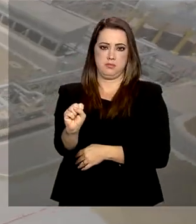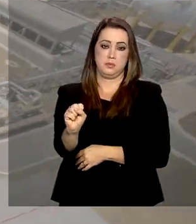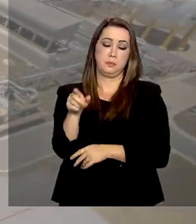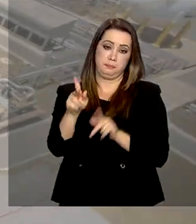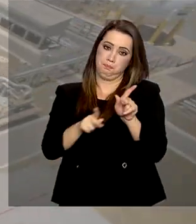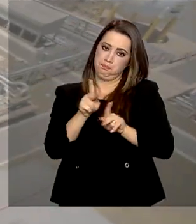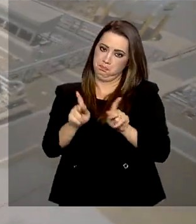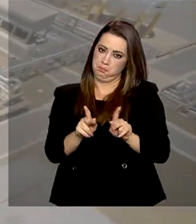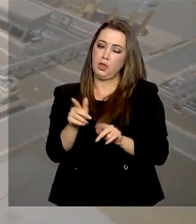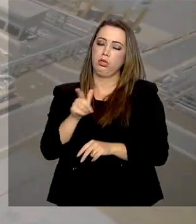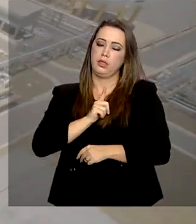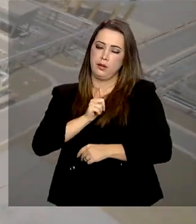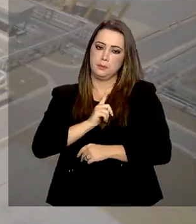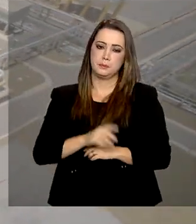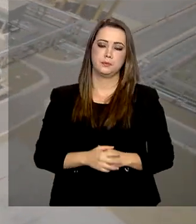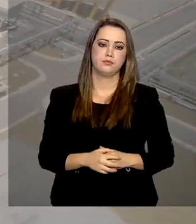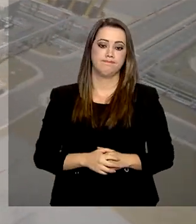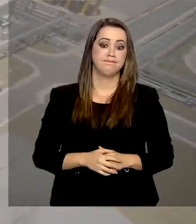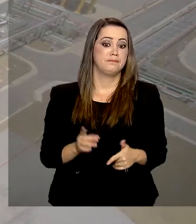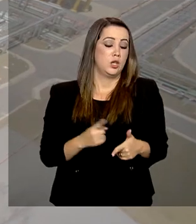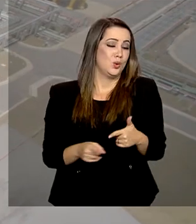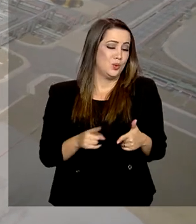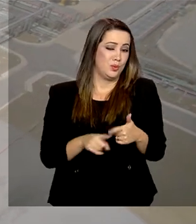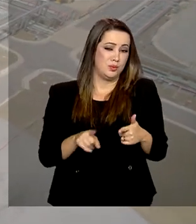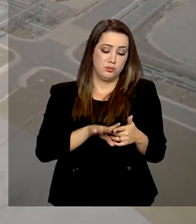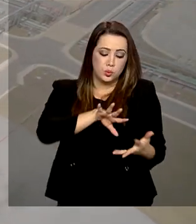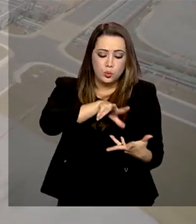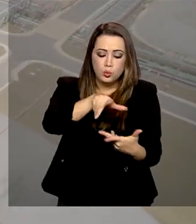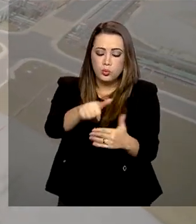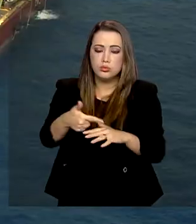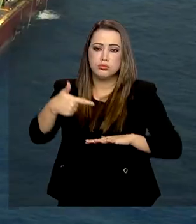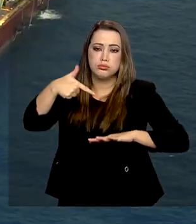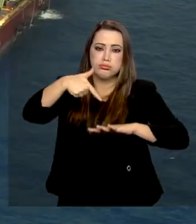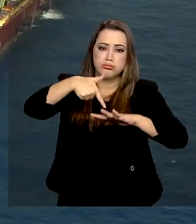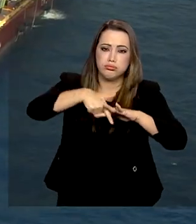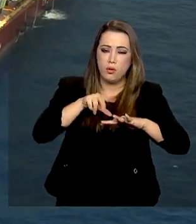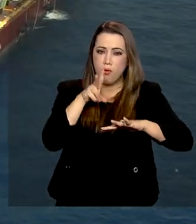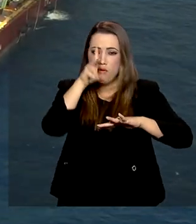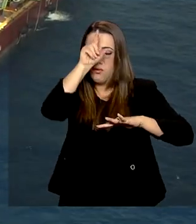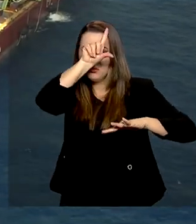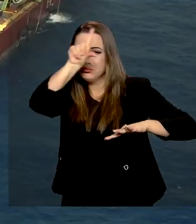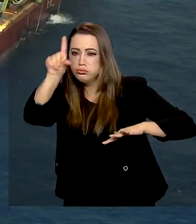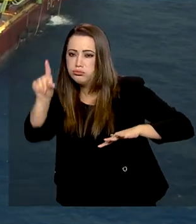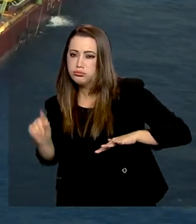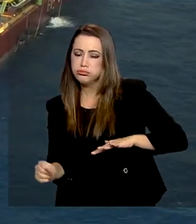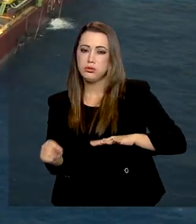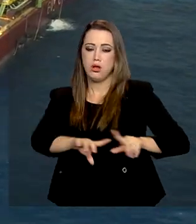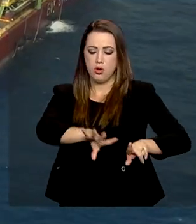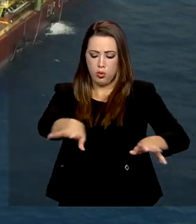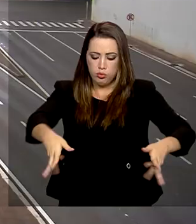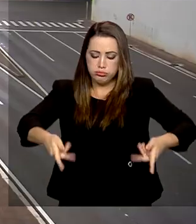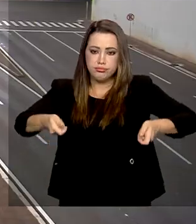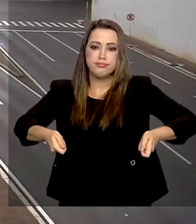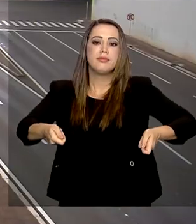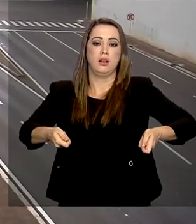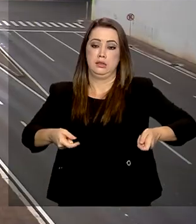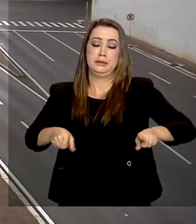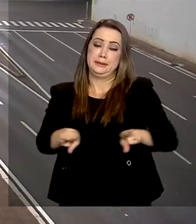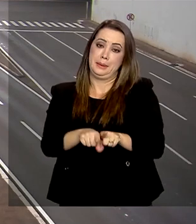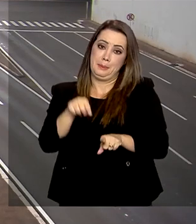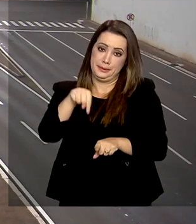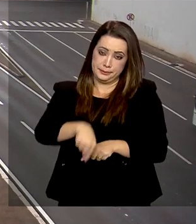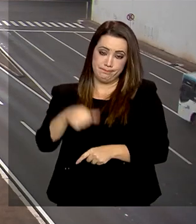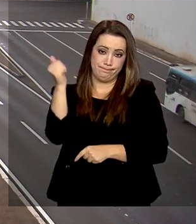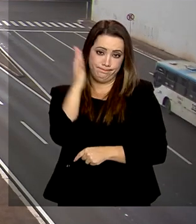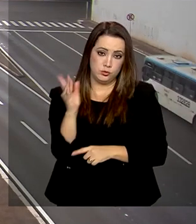A instabilidade no mercado mundial do petróleo, com forte queda no preço do barril, afetou também o Brasil. Além disso,